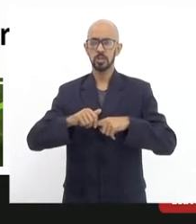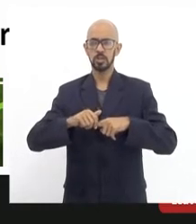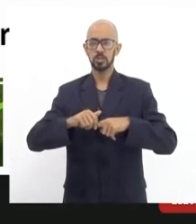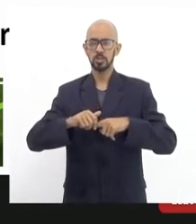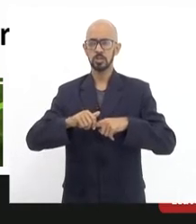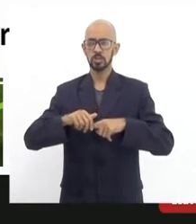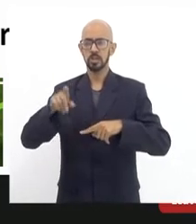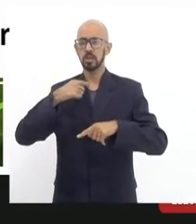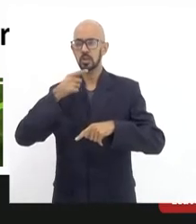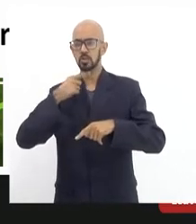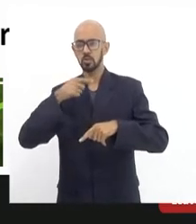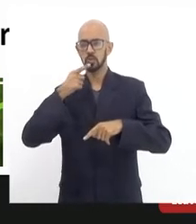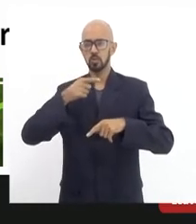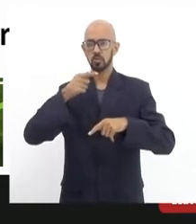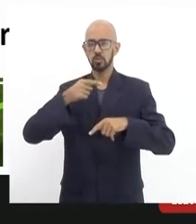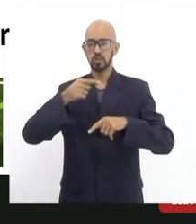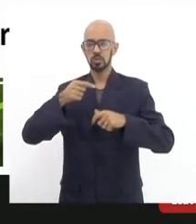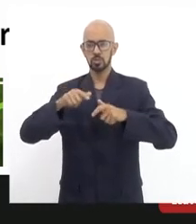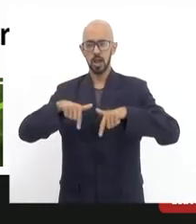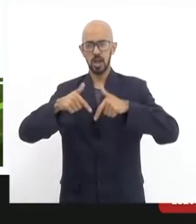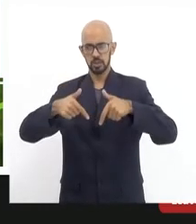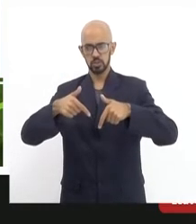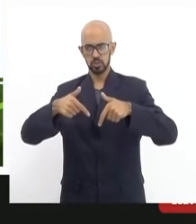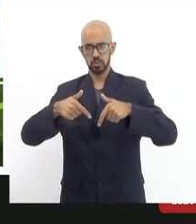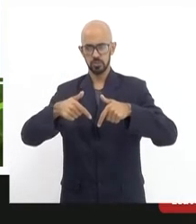a necessidade de cumprir a sentença, adiante,